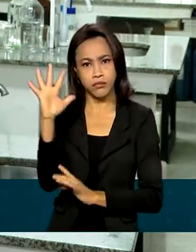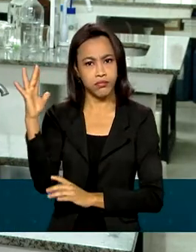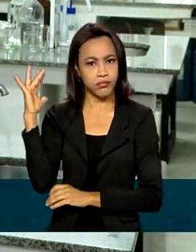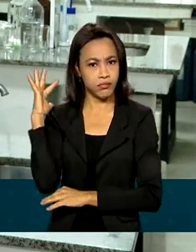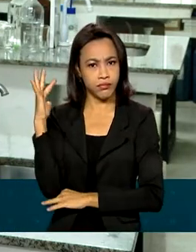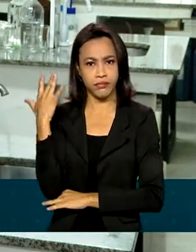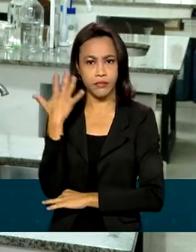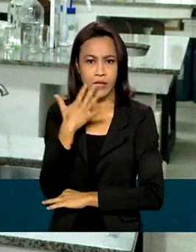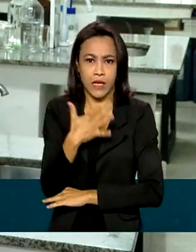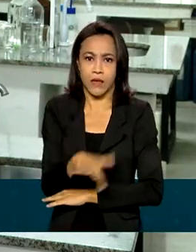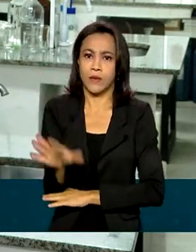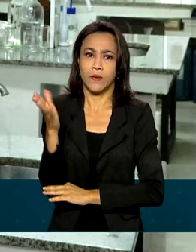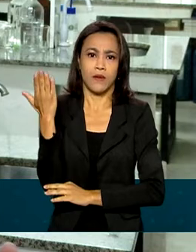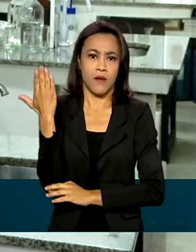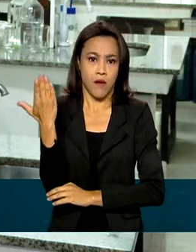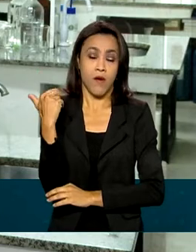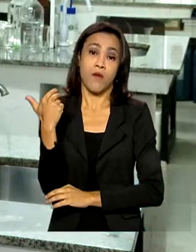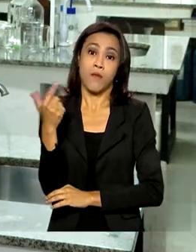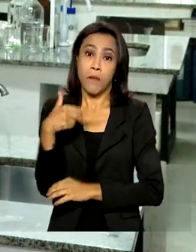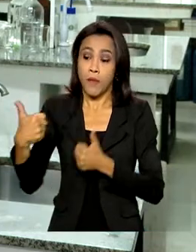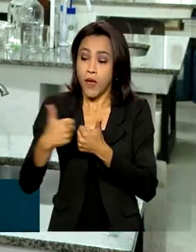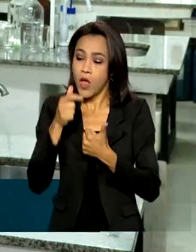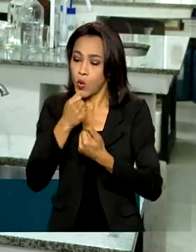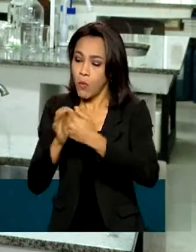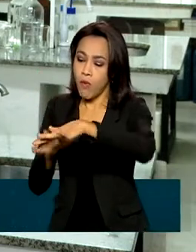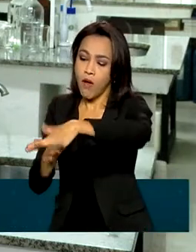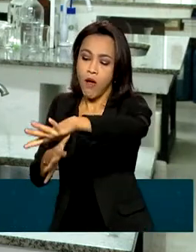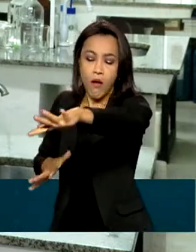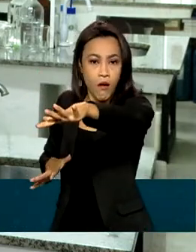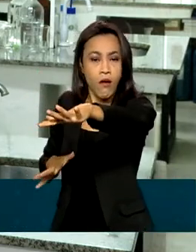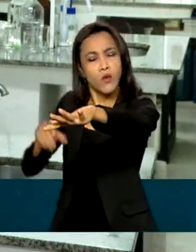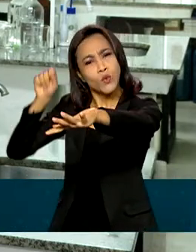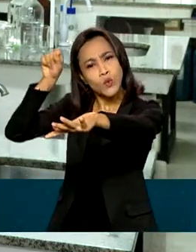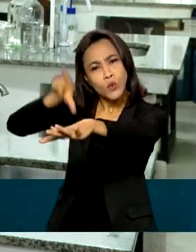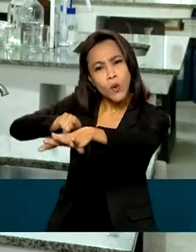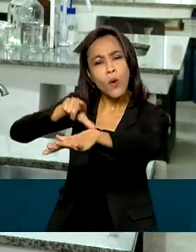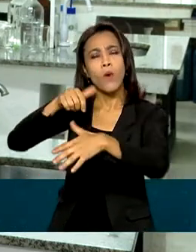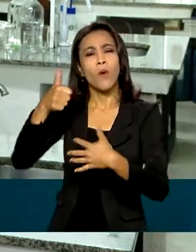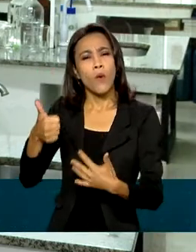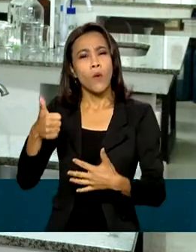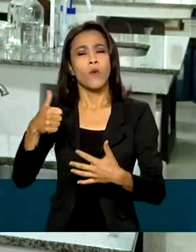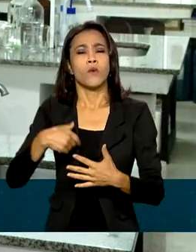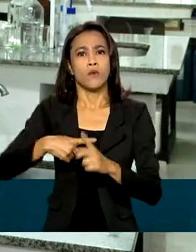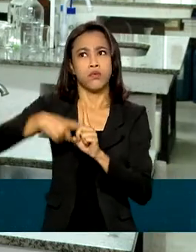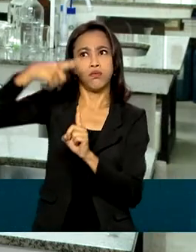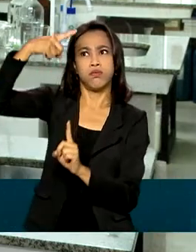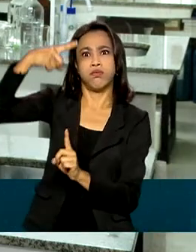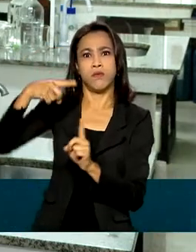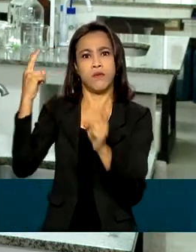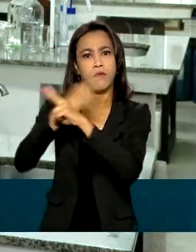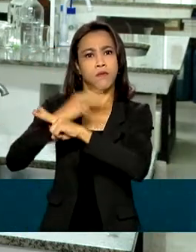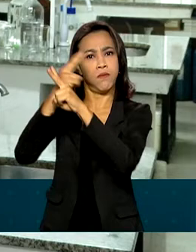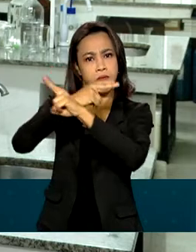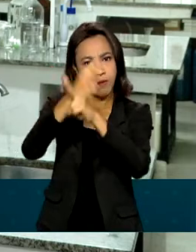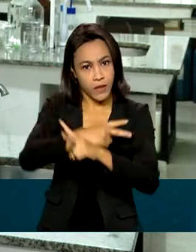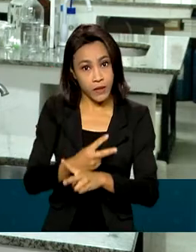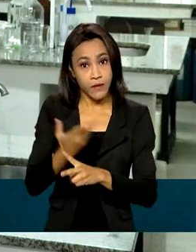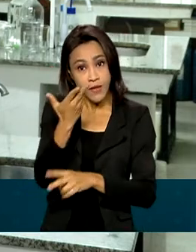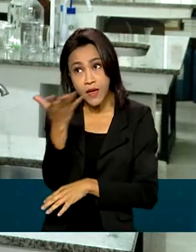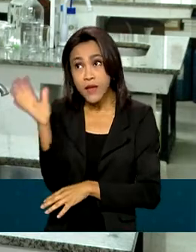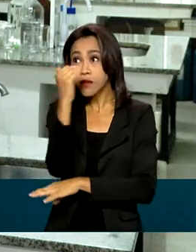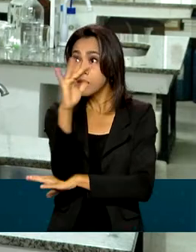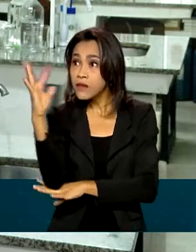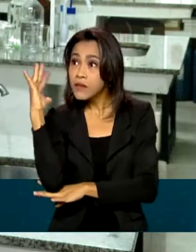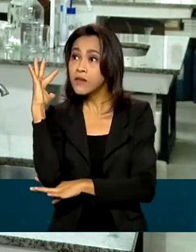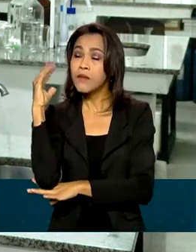salinidade do mar, alta exposição de sol, temperaturas altas, muito vento. E essas plantas, para